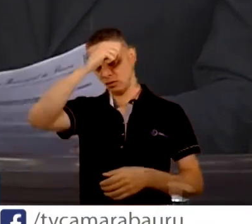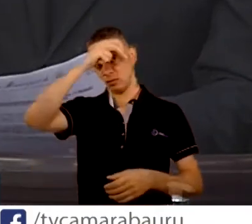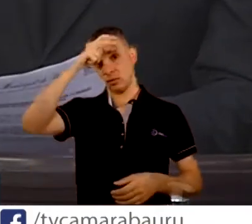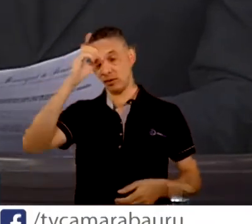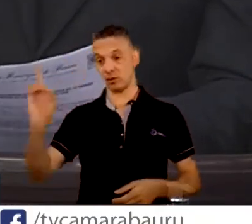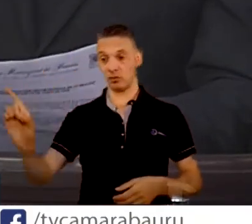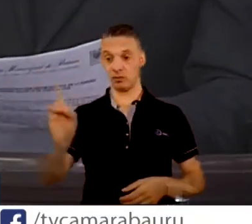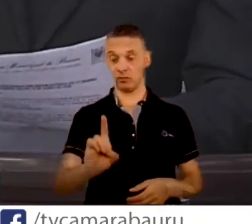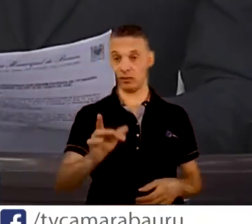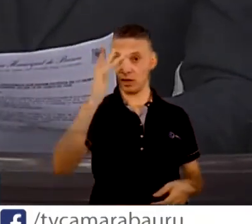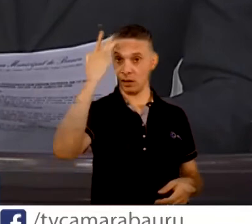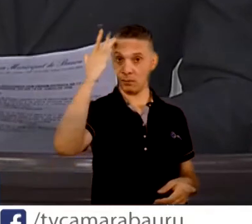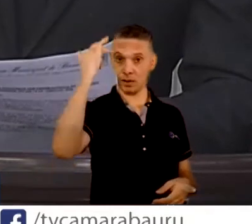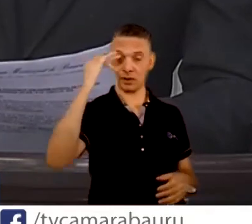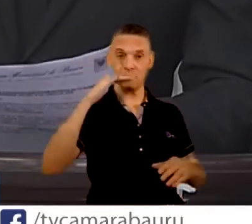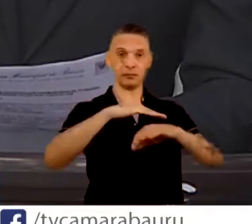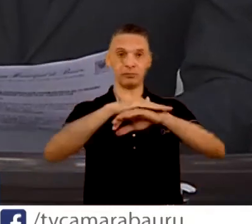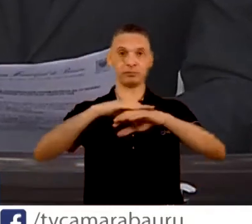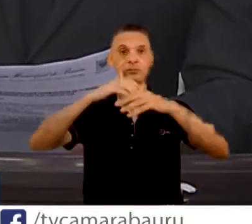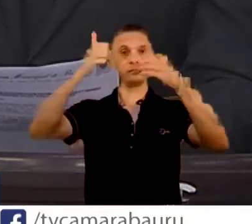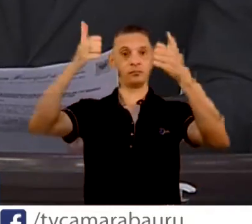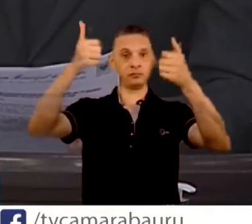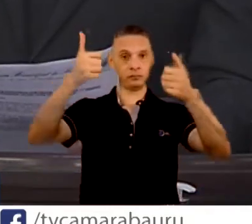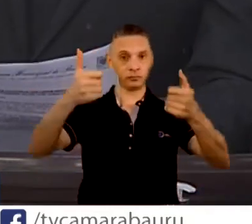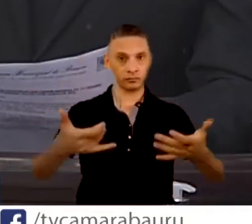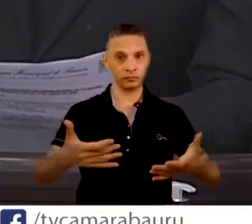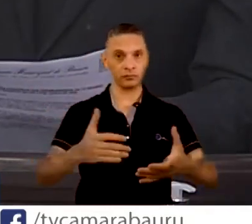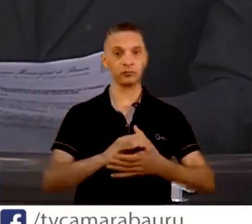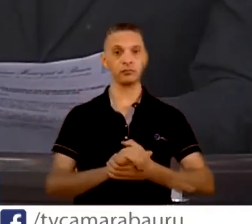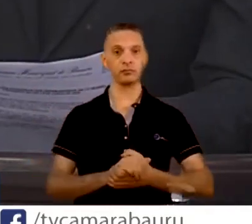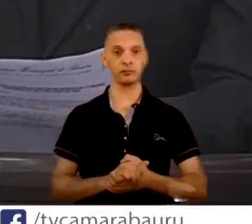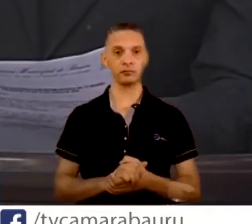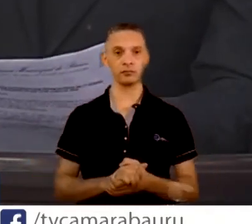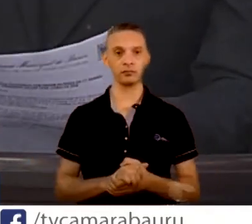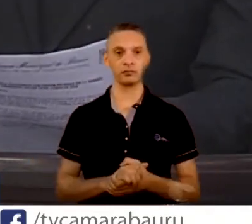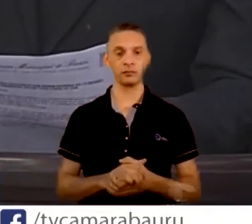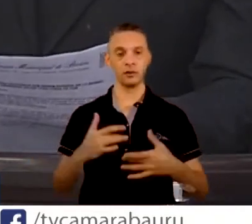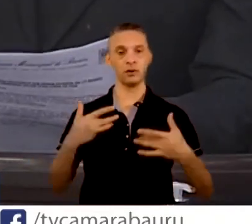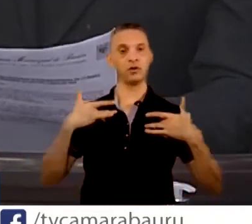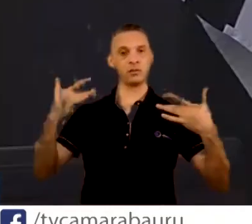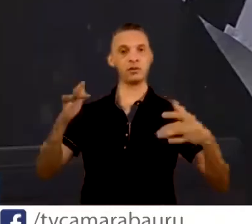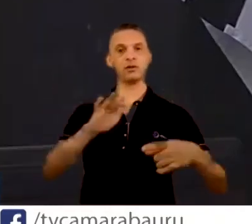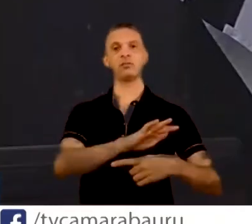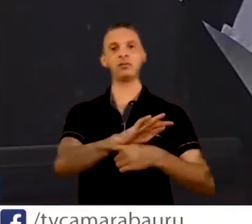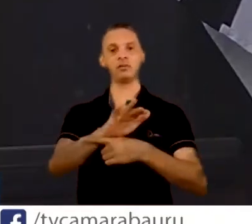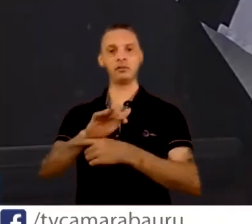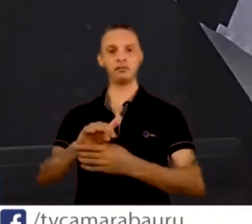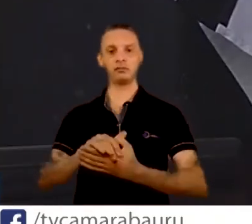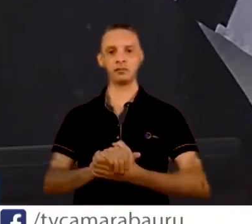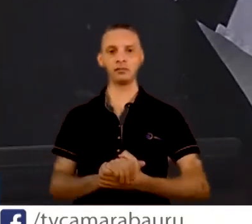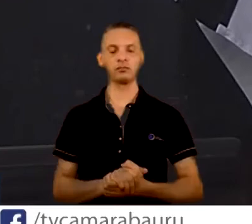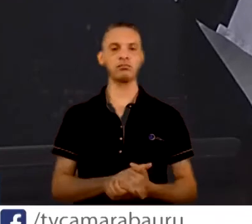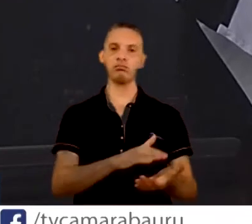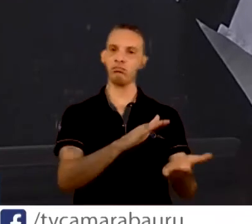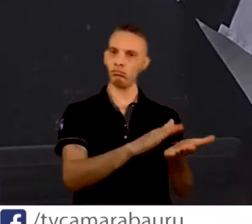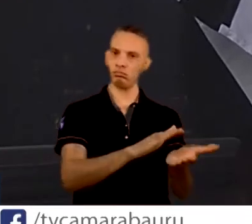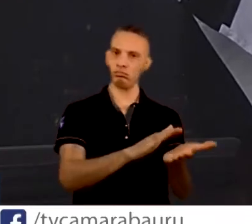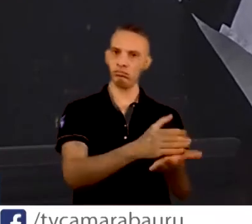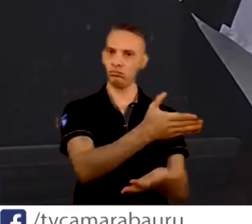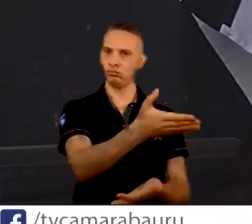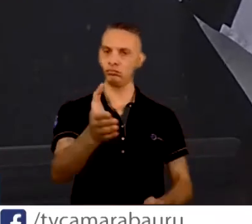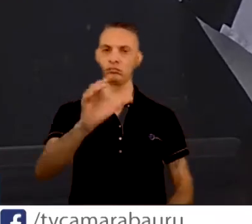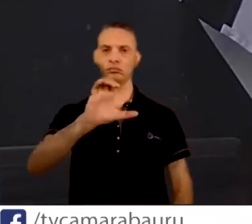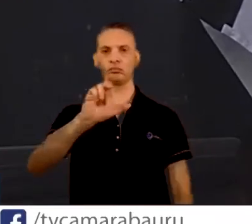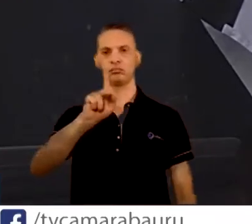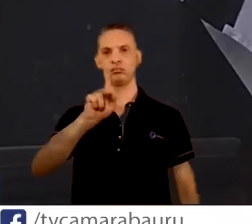para dar os esclarecimentos. Eu agradeço a participação. Parabenizo o trabalho de V. Exª.